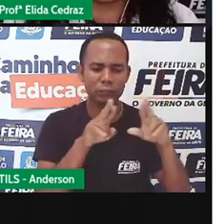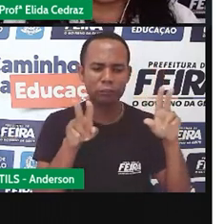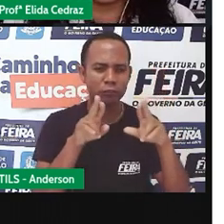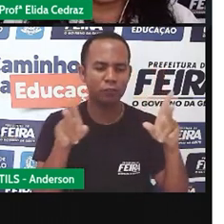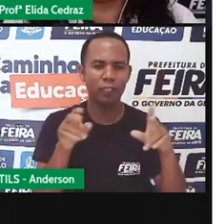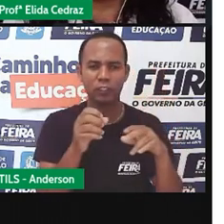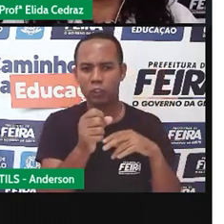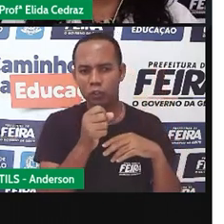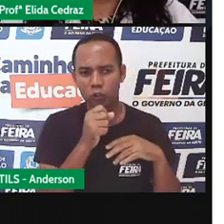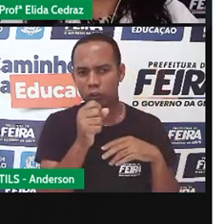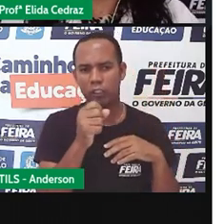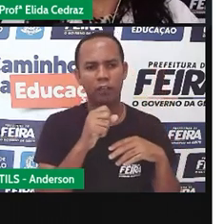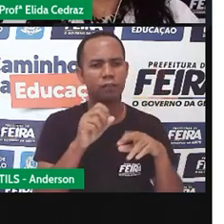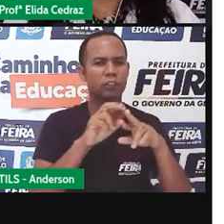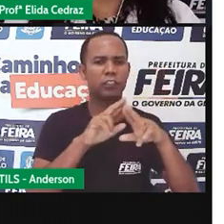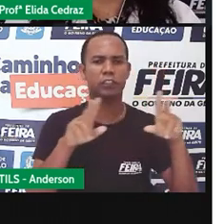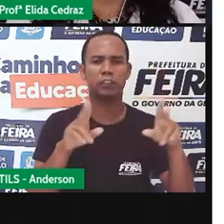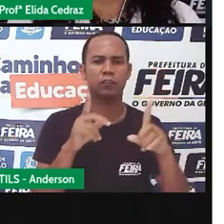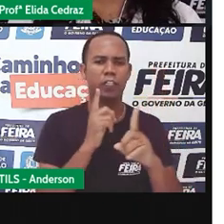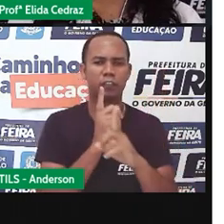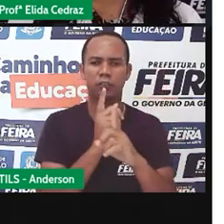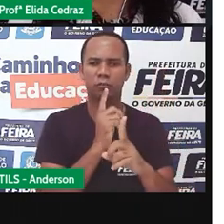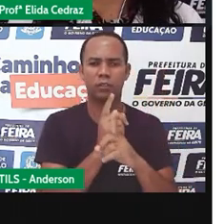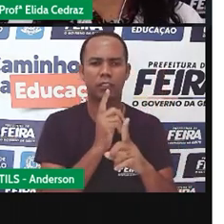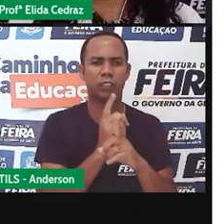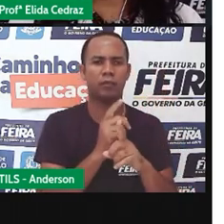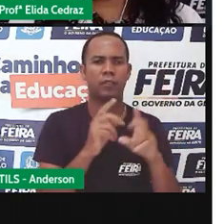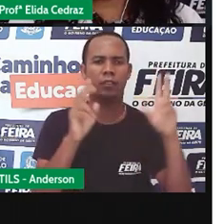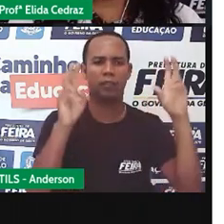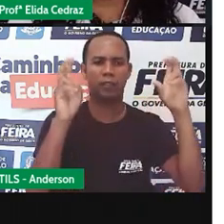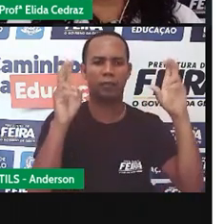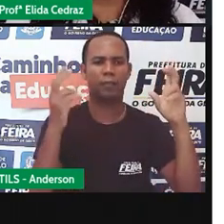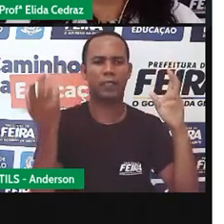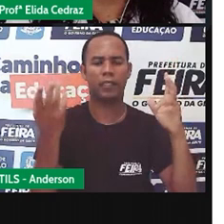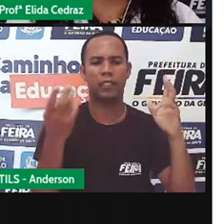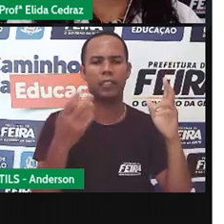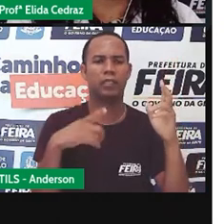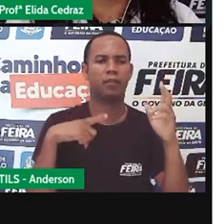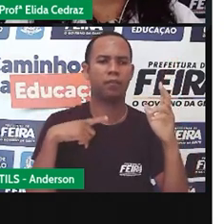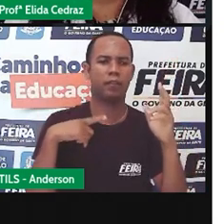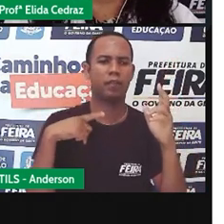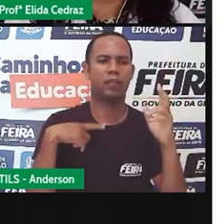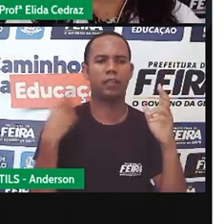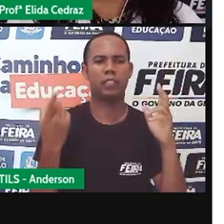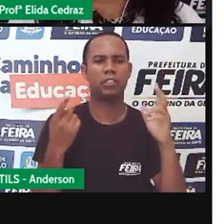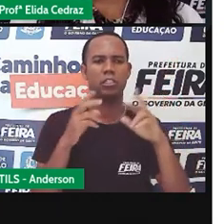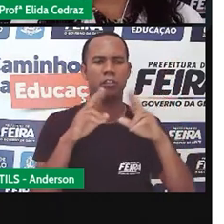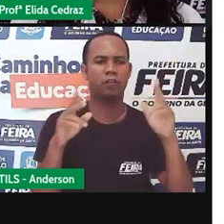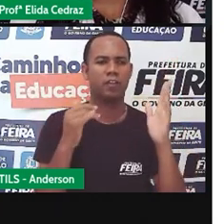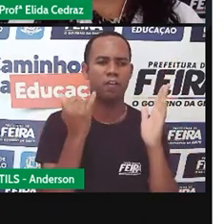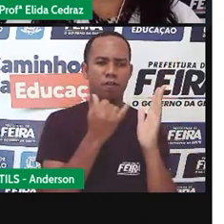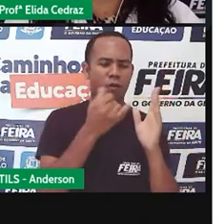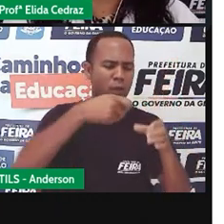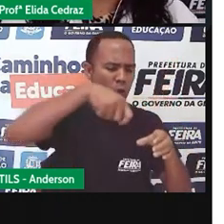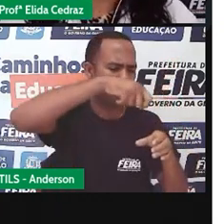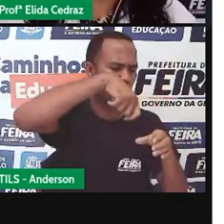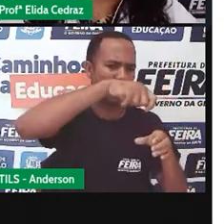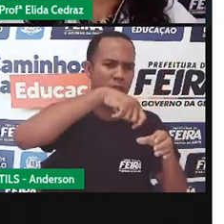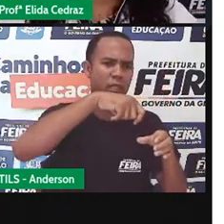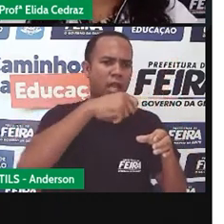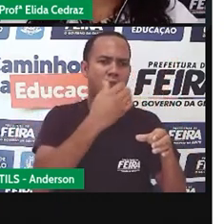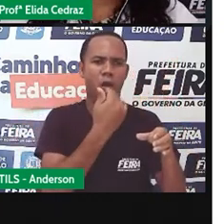não jornalísticos. Nós encontramos agendas culturais, horóficos, revisão do tempo,